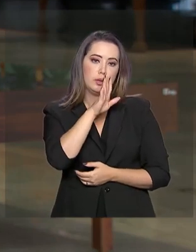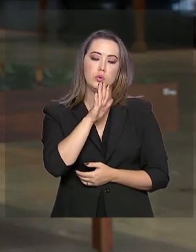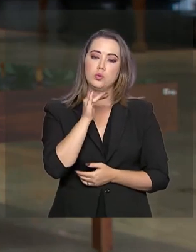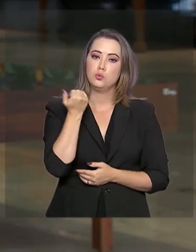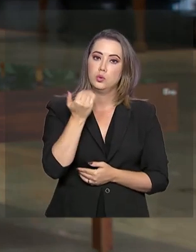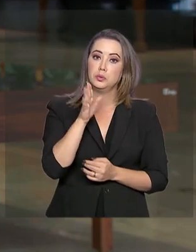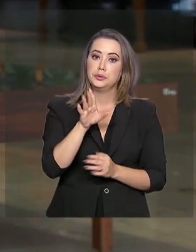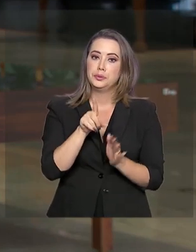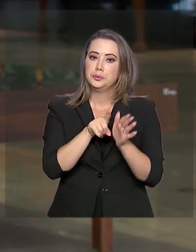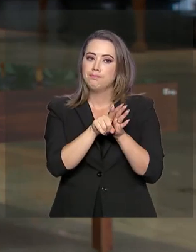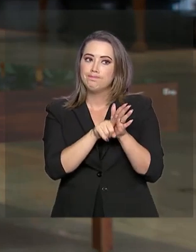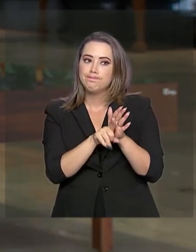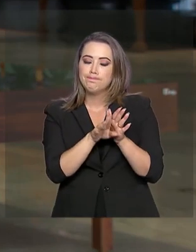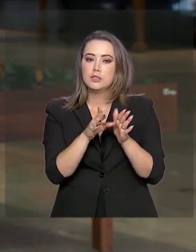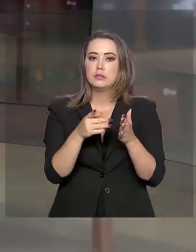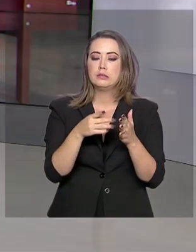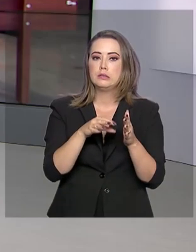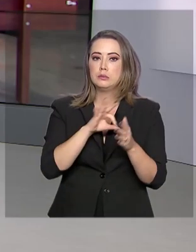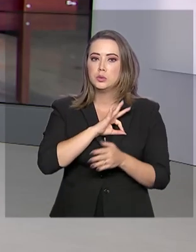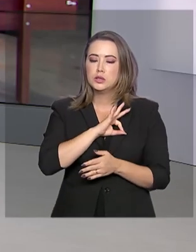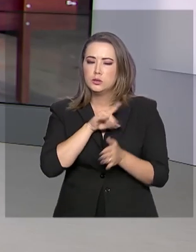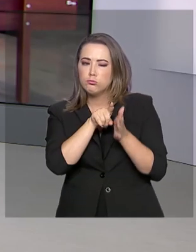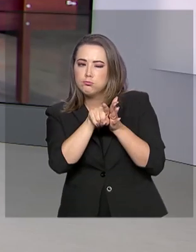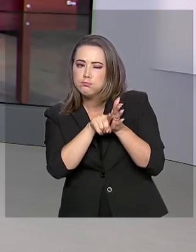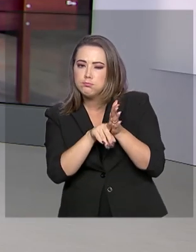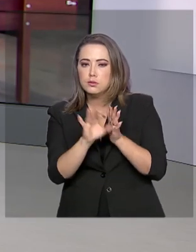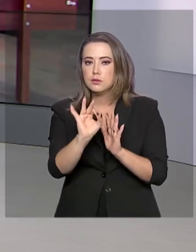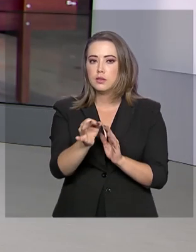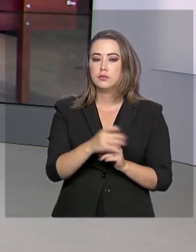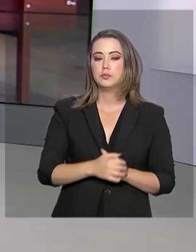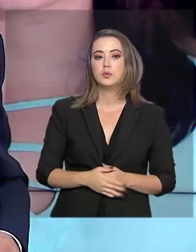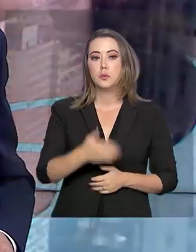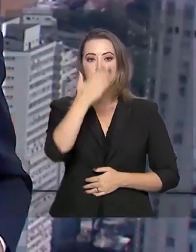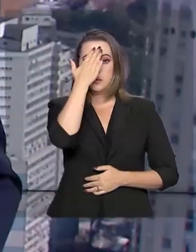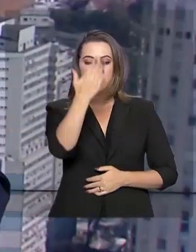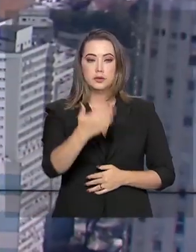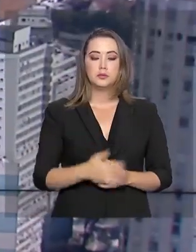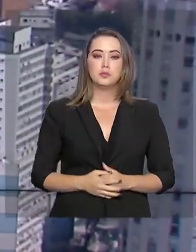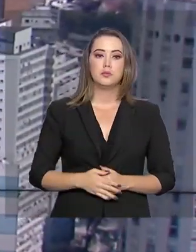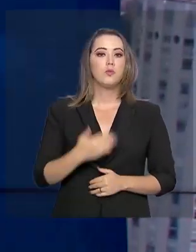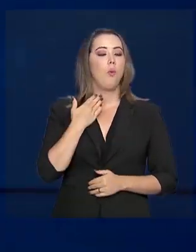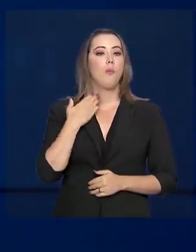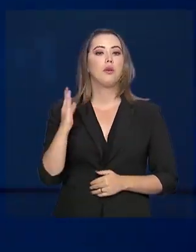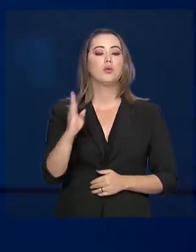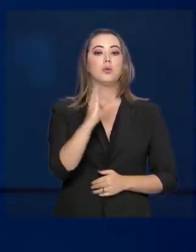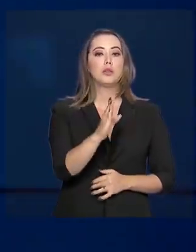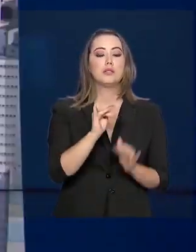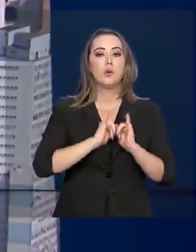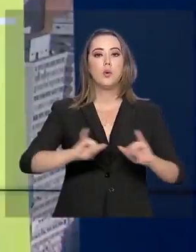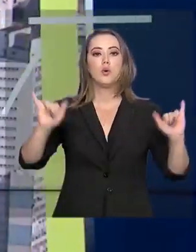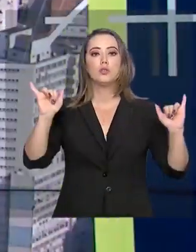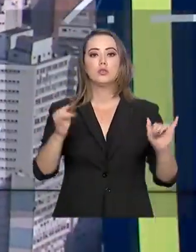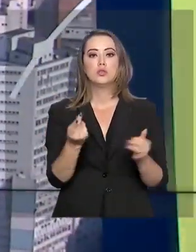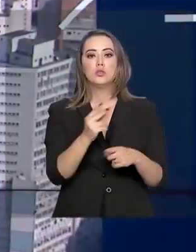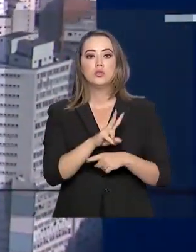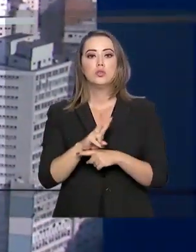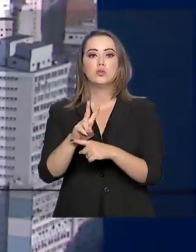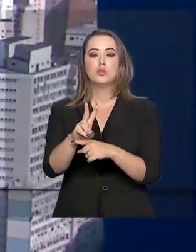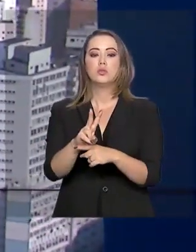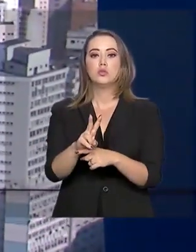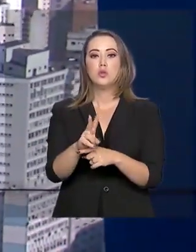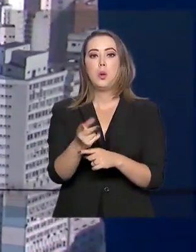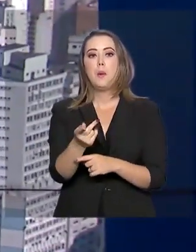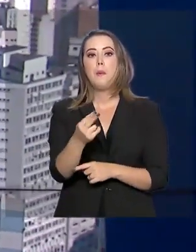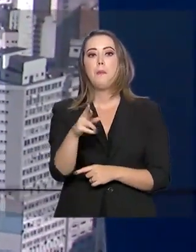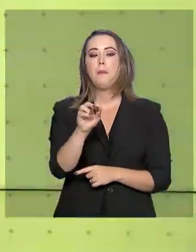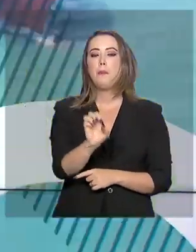está sendo investigado. Roberto? Obrigado, Márcia, pelas informações. O Banco do Brasil lançou hoje a linha de crédito para o